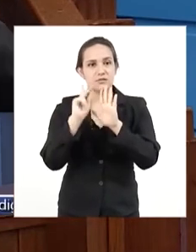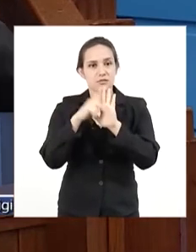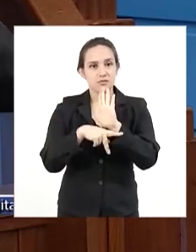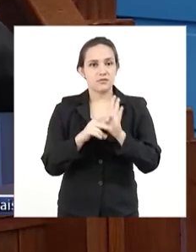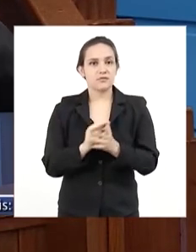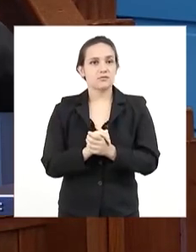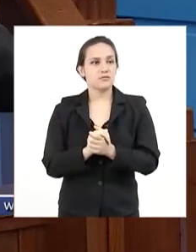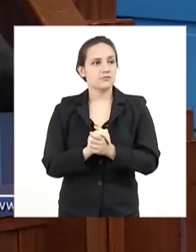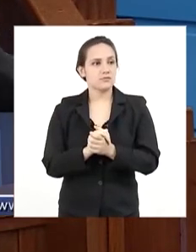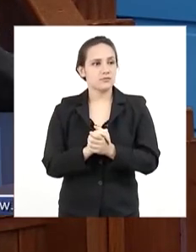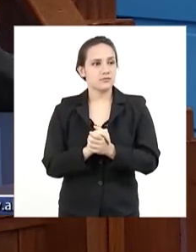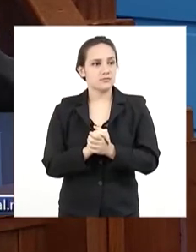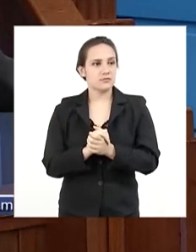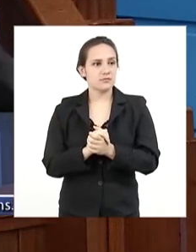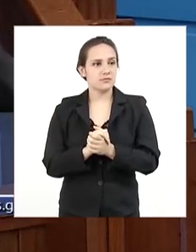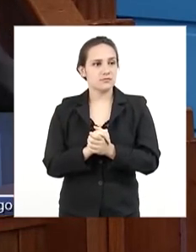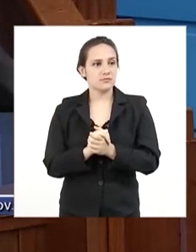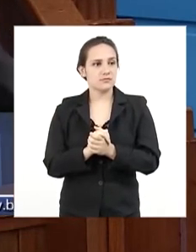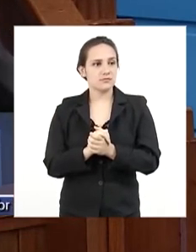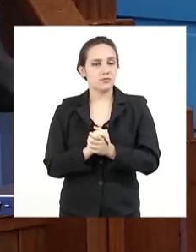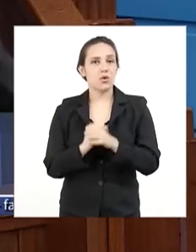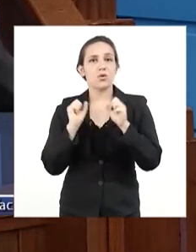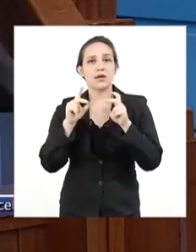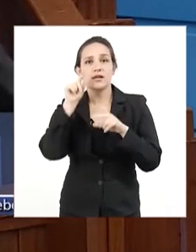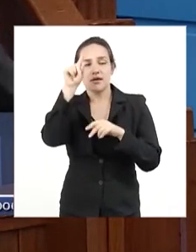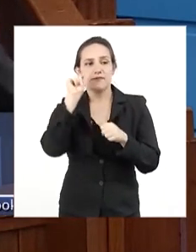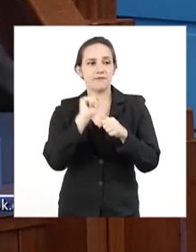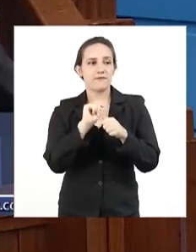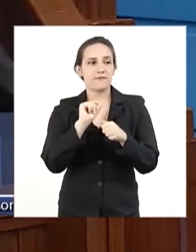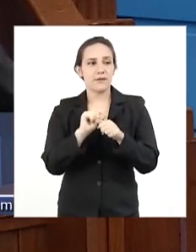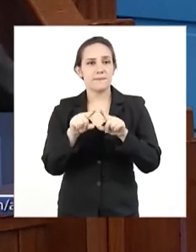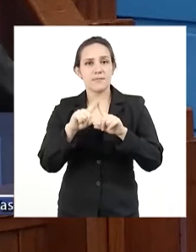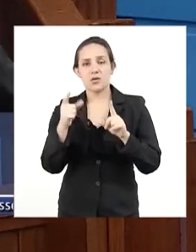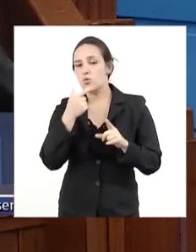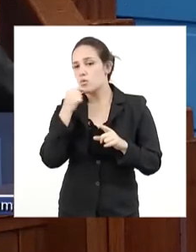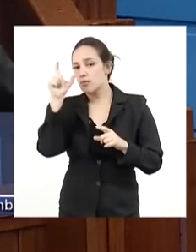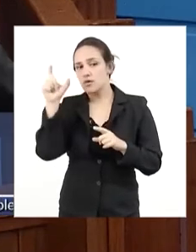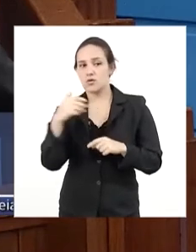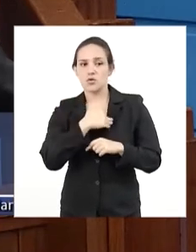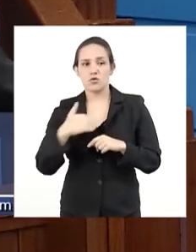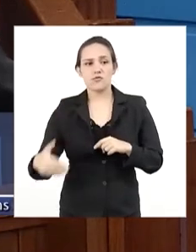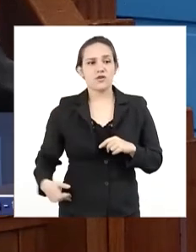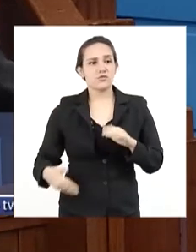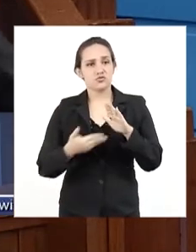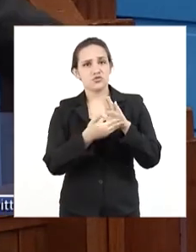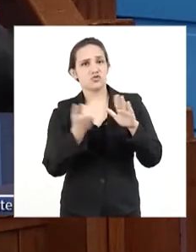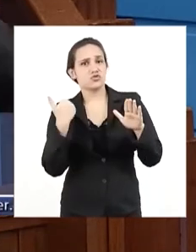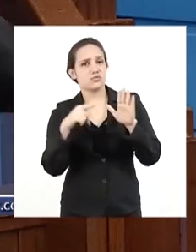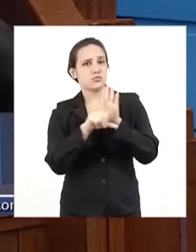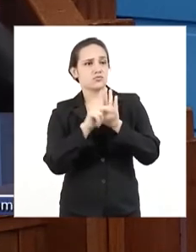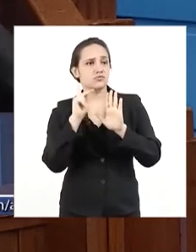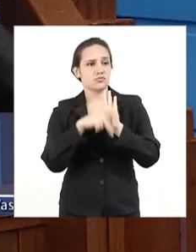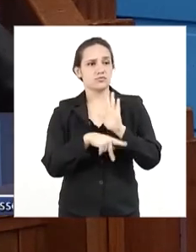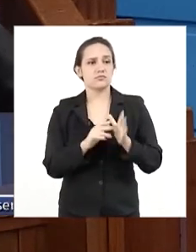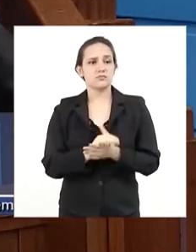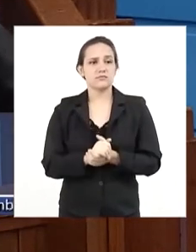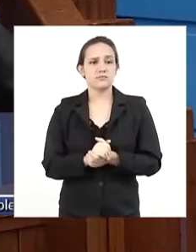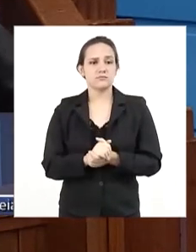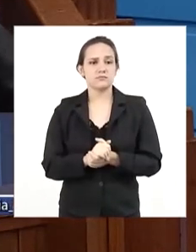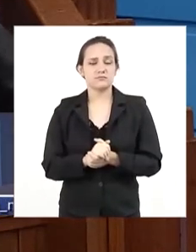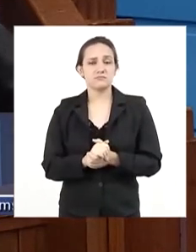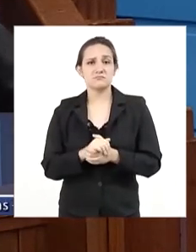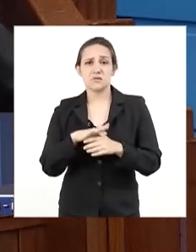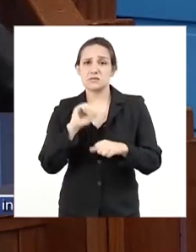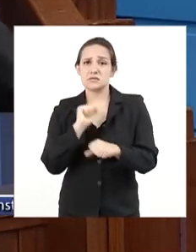governador retirou o projeto de lei e a cota zero até que se defina, é um novo projeto, está